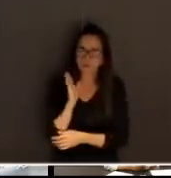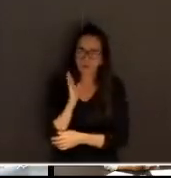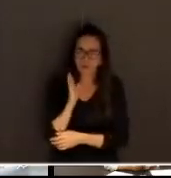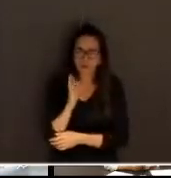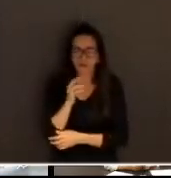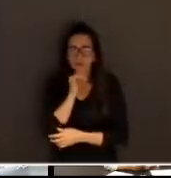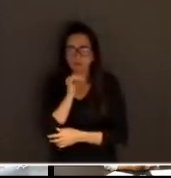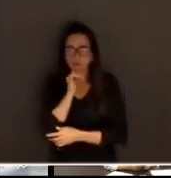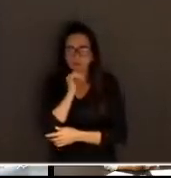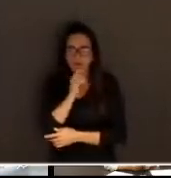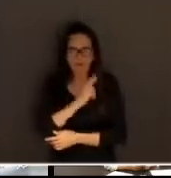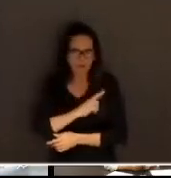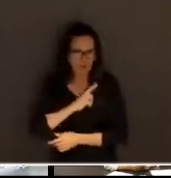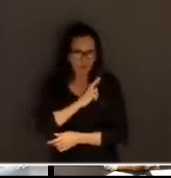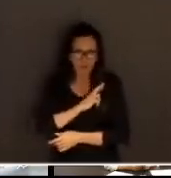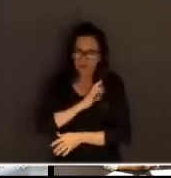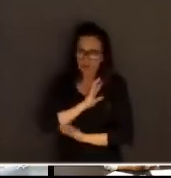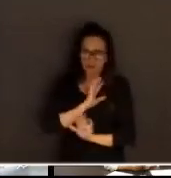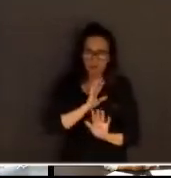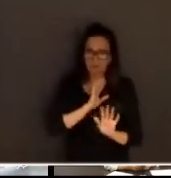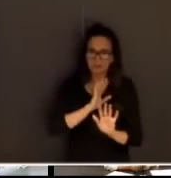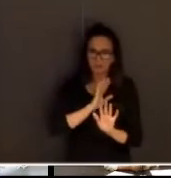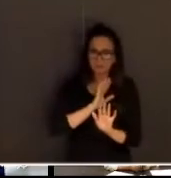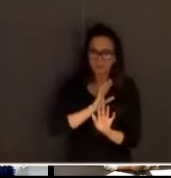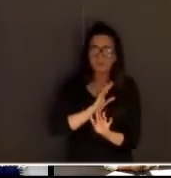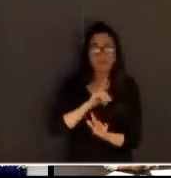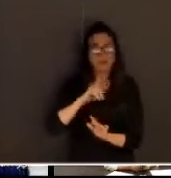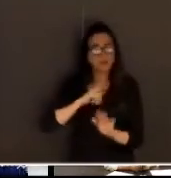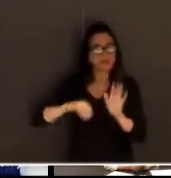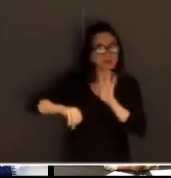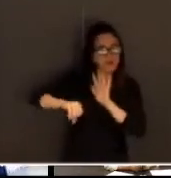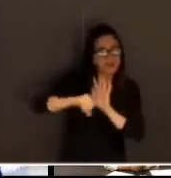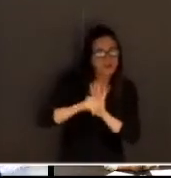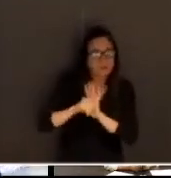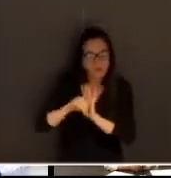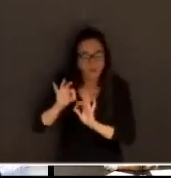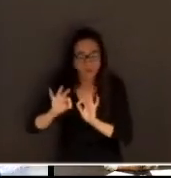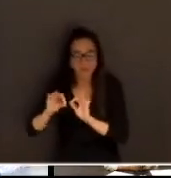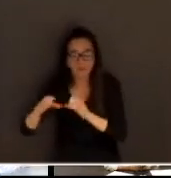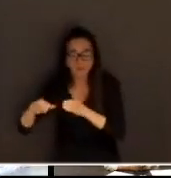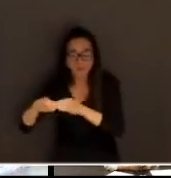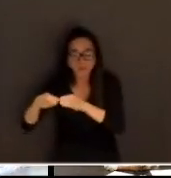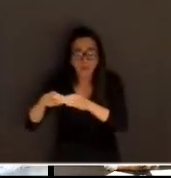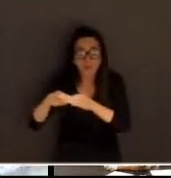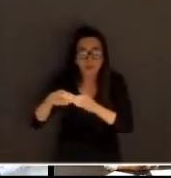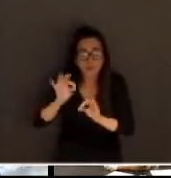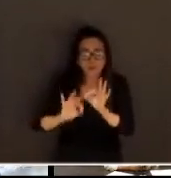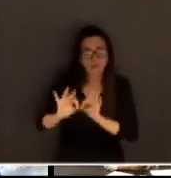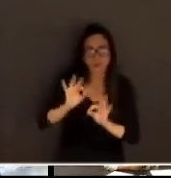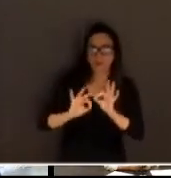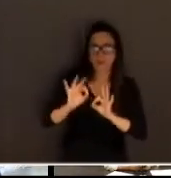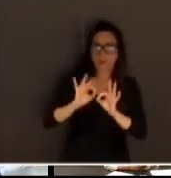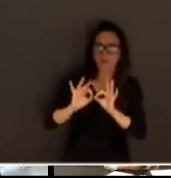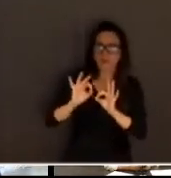mais aquele romantismo, e, de fato, não é. Nossos clientes são do PCC, são pessoas perigosas acima de tudo.